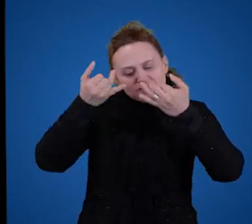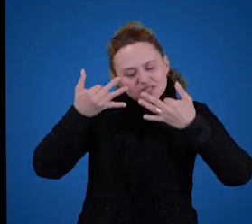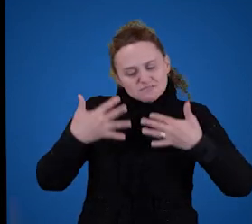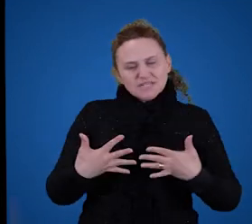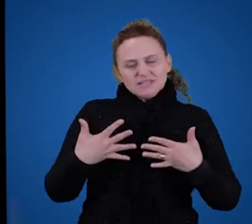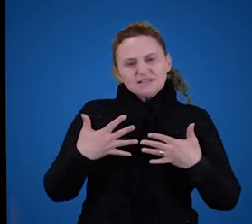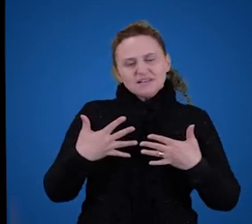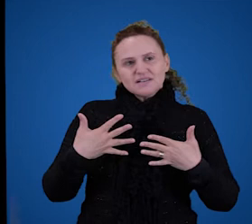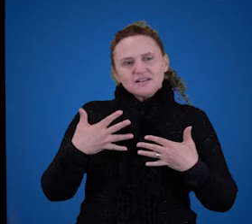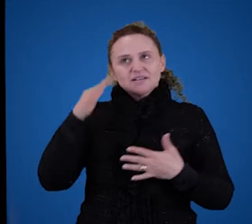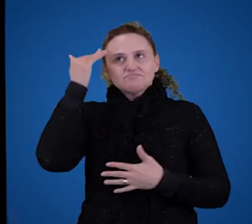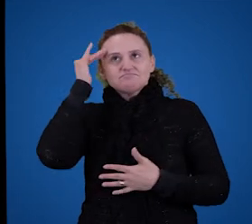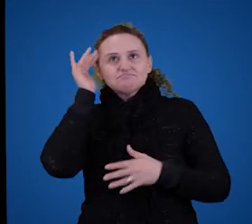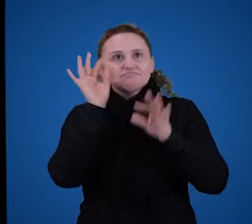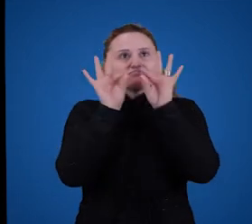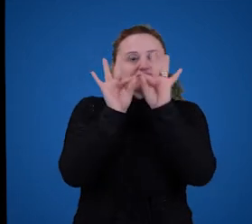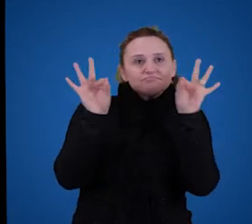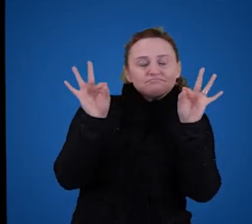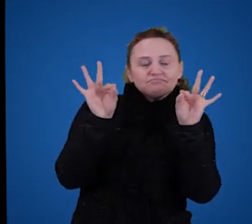expressões